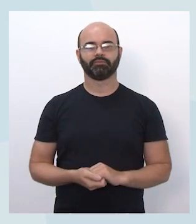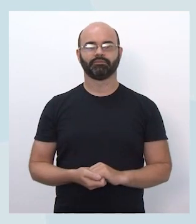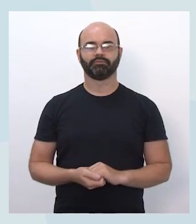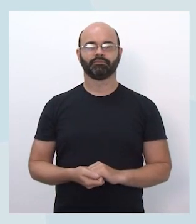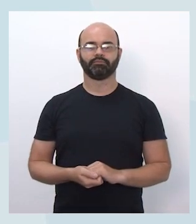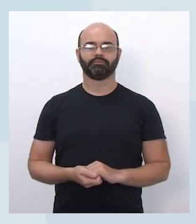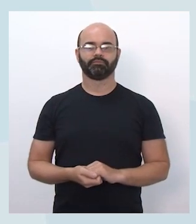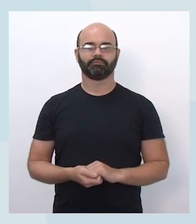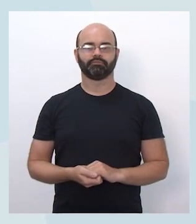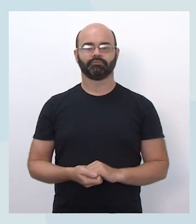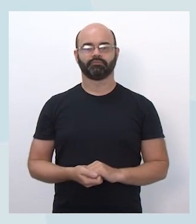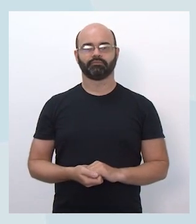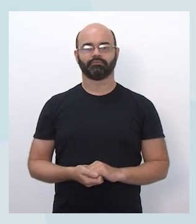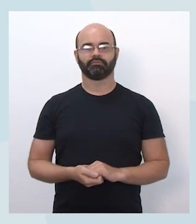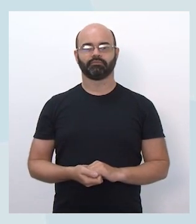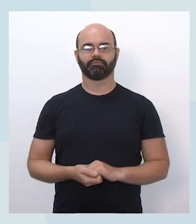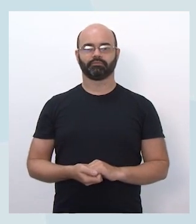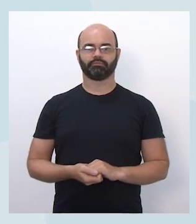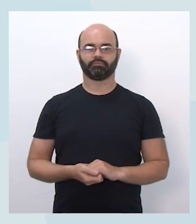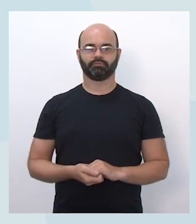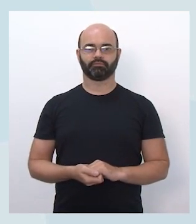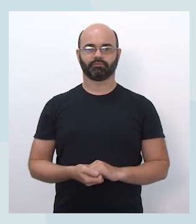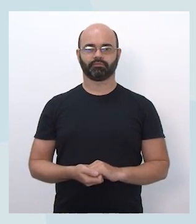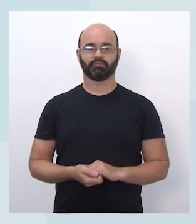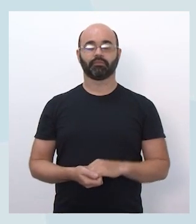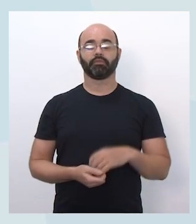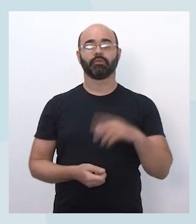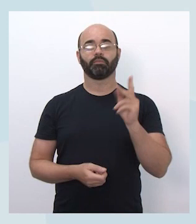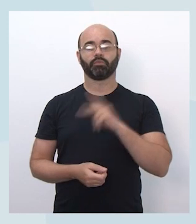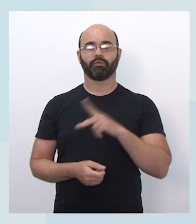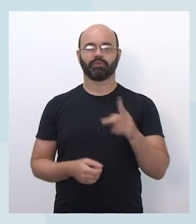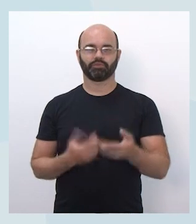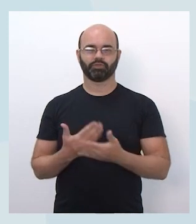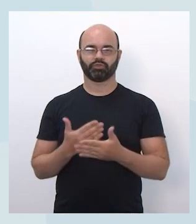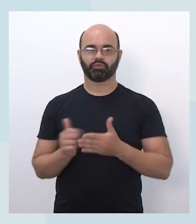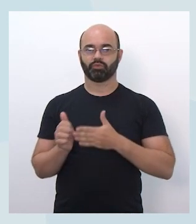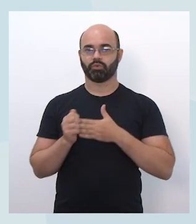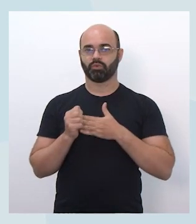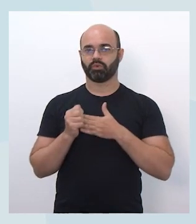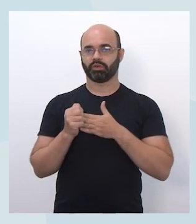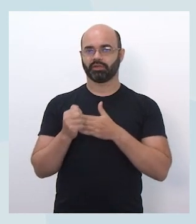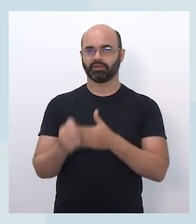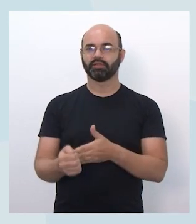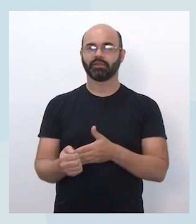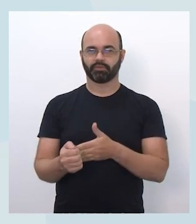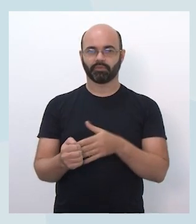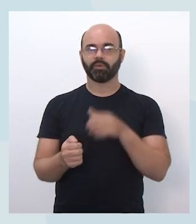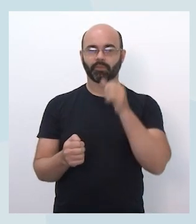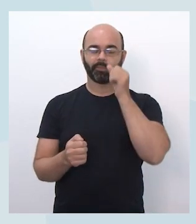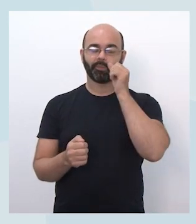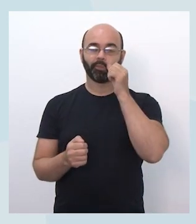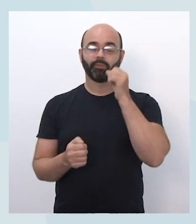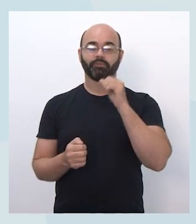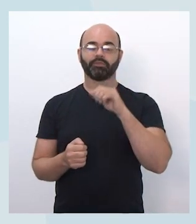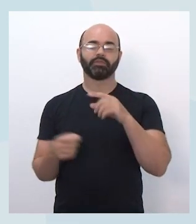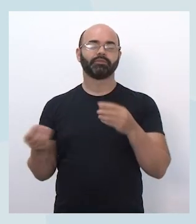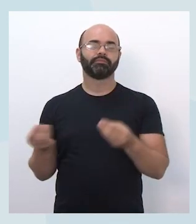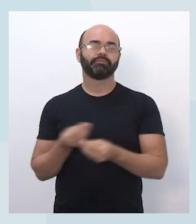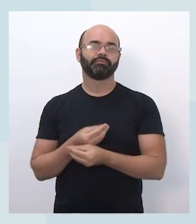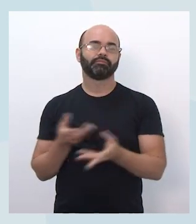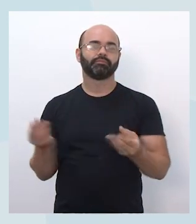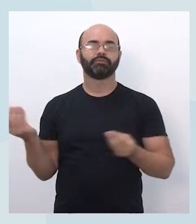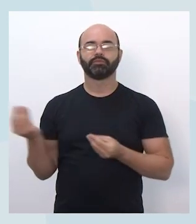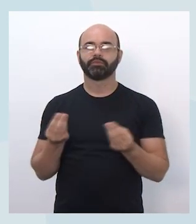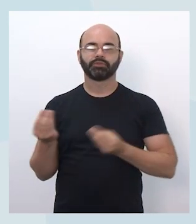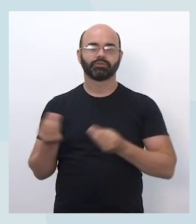Eu acho que o papel dos professores orientadores de estudo tem muito em ajudar a entender essa distribuição e ajudar no que for